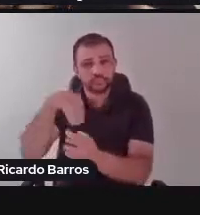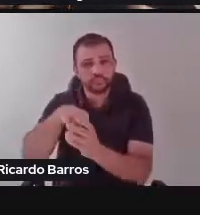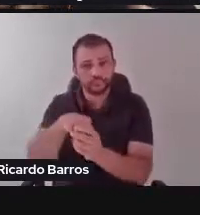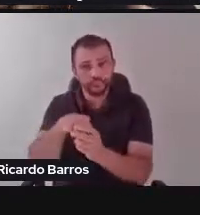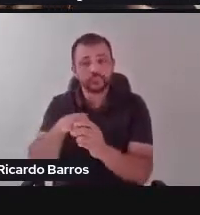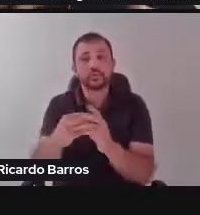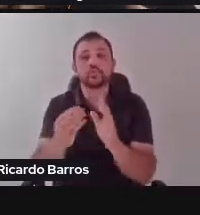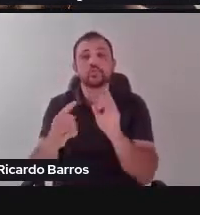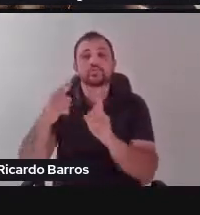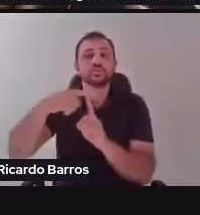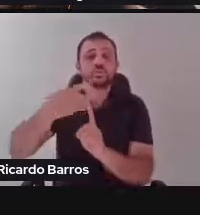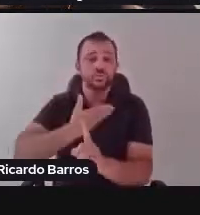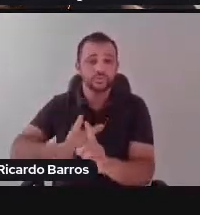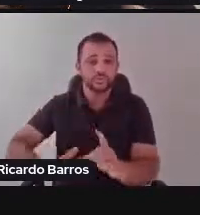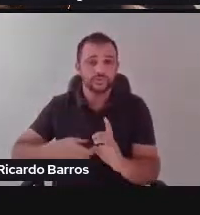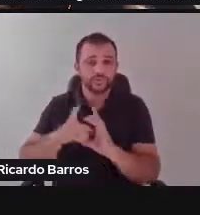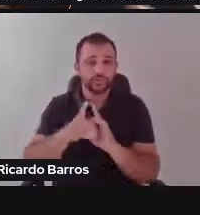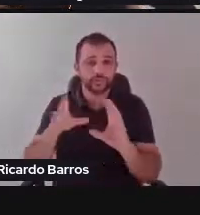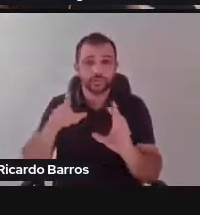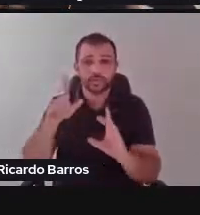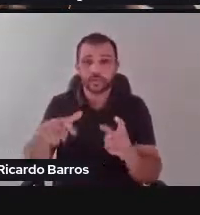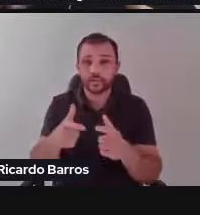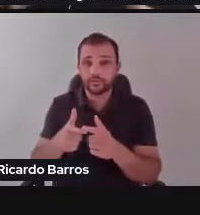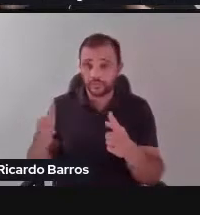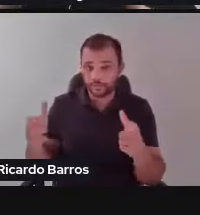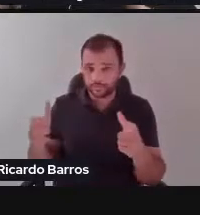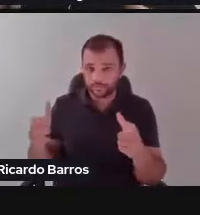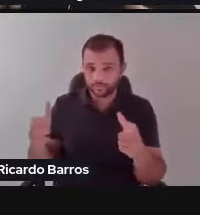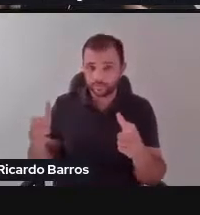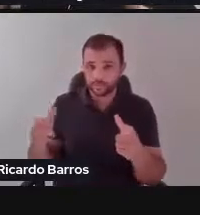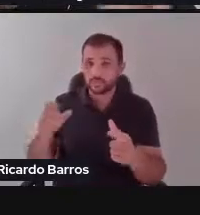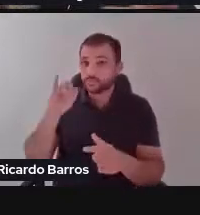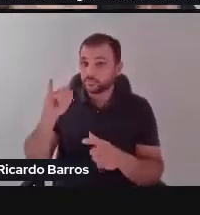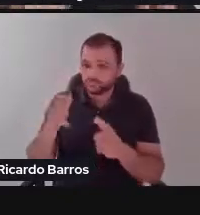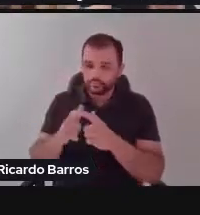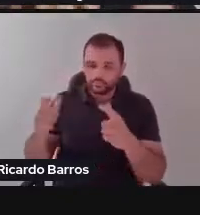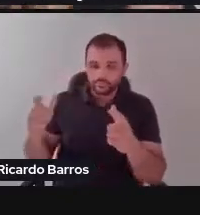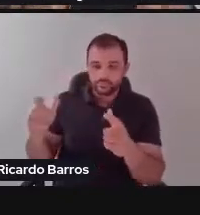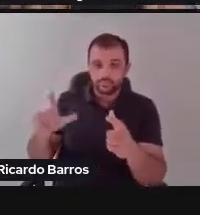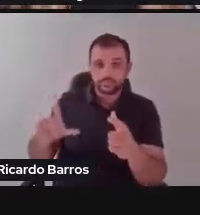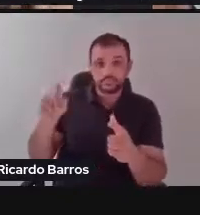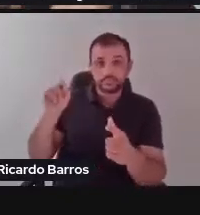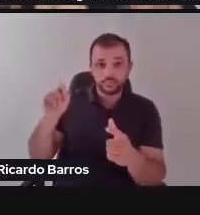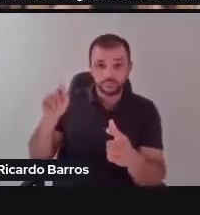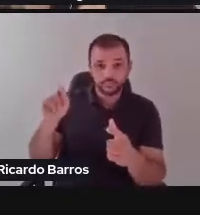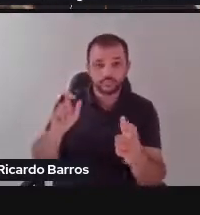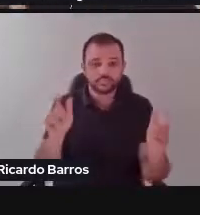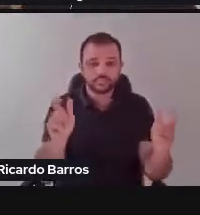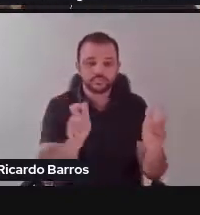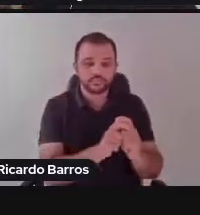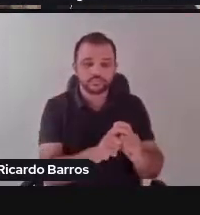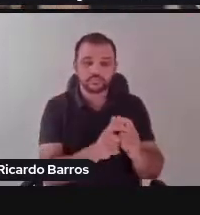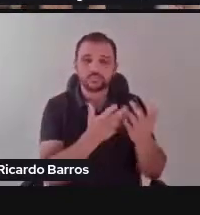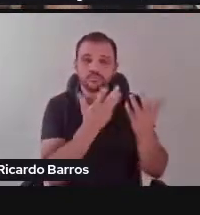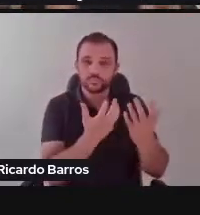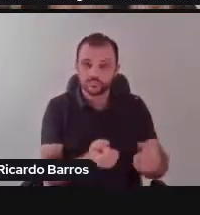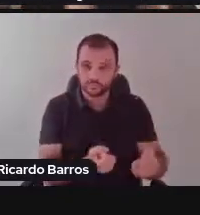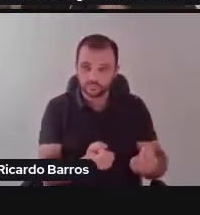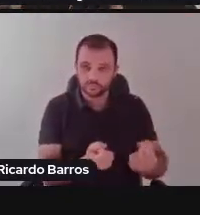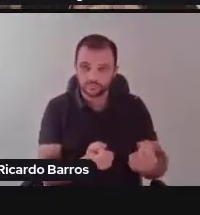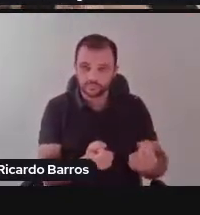Aquilo que a maioria, portanto, definir, a minoria resiliente deve, portanto, baixar a cabeça e aceitar.